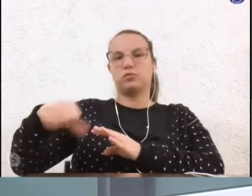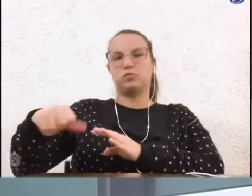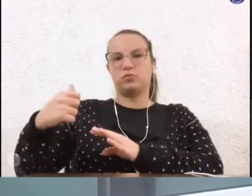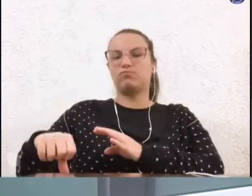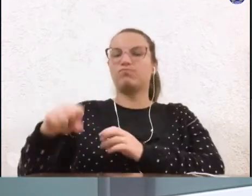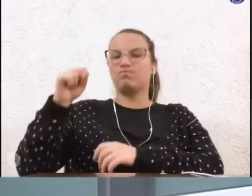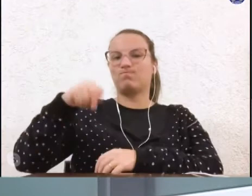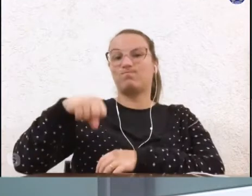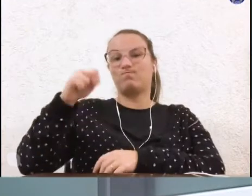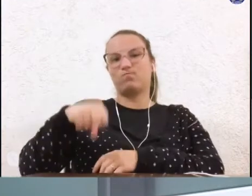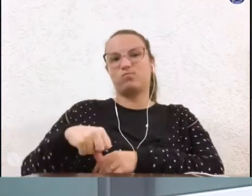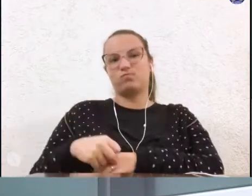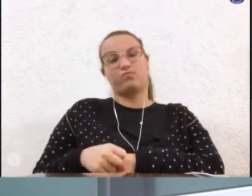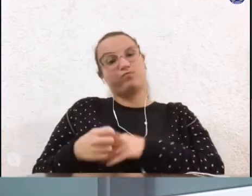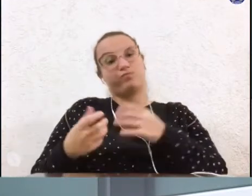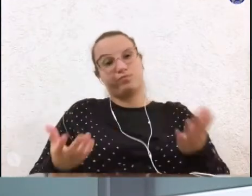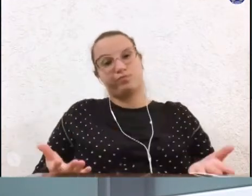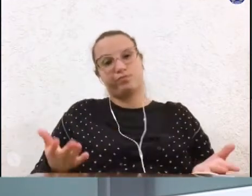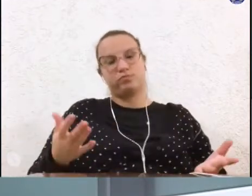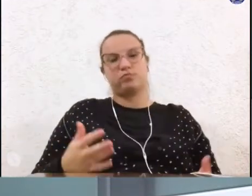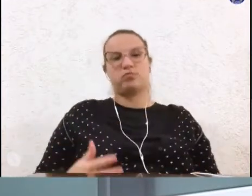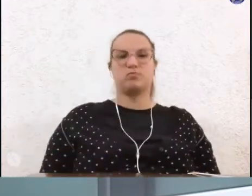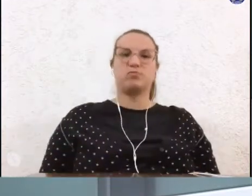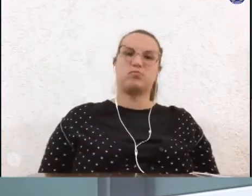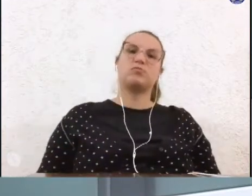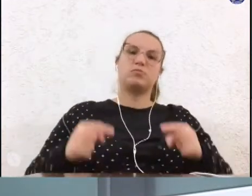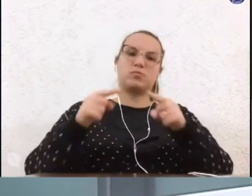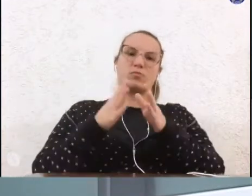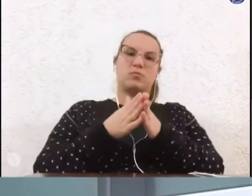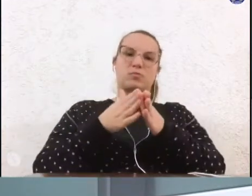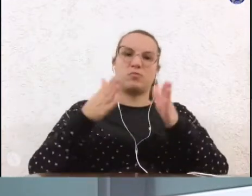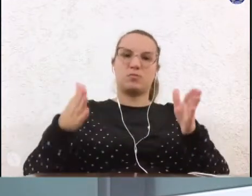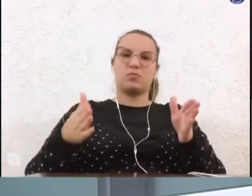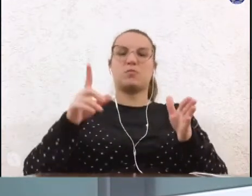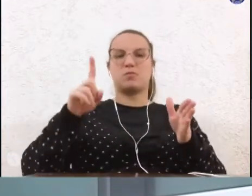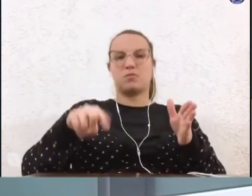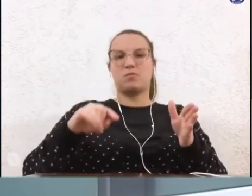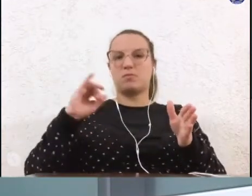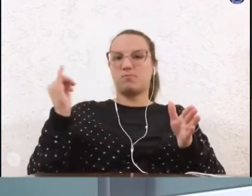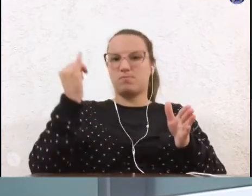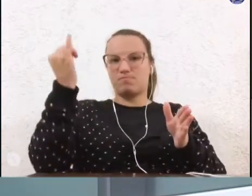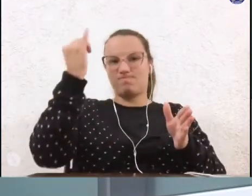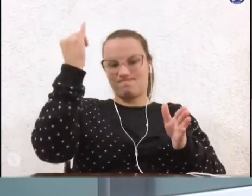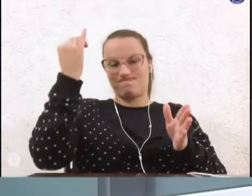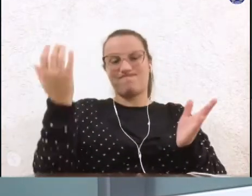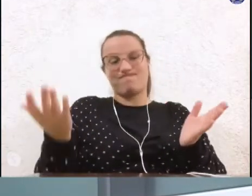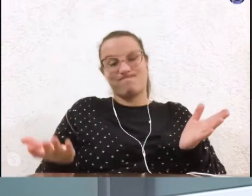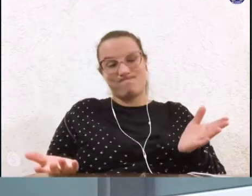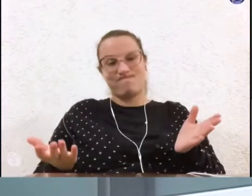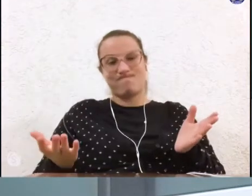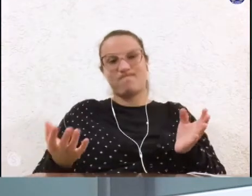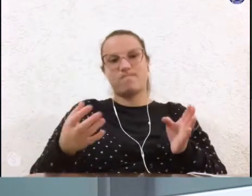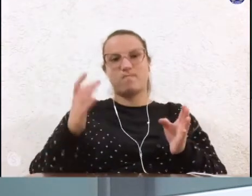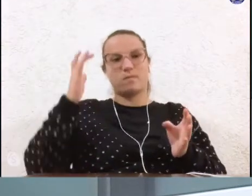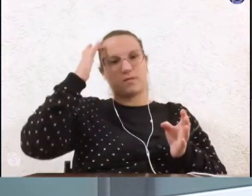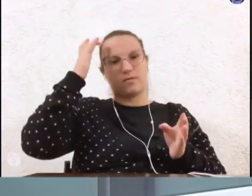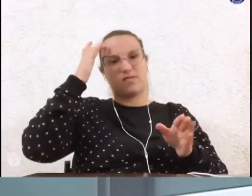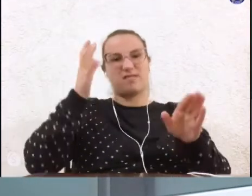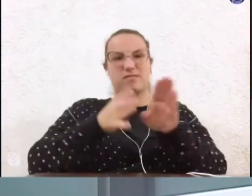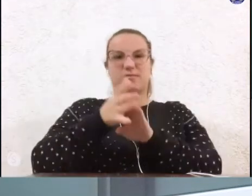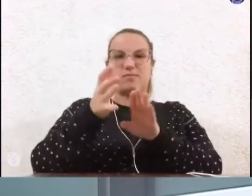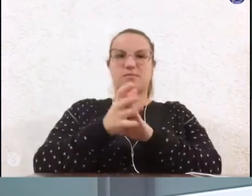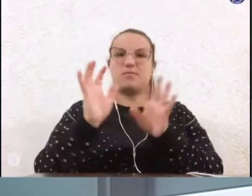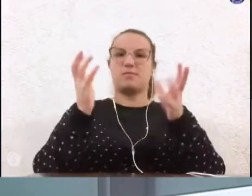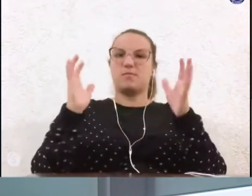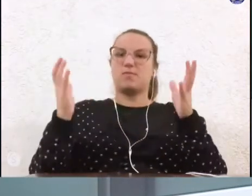e perímetro urbano acredito ser de grande relevância então acho que o conselho do meio ambiente precisa emitir